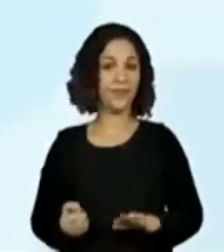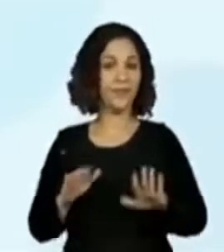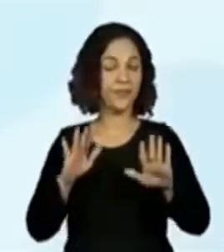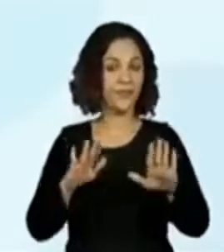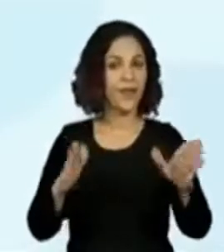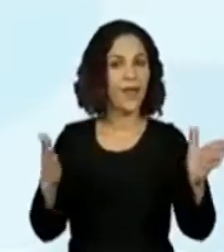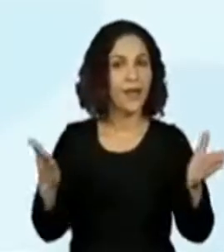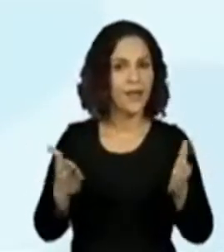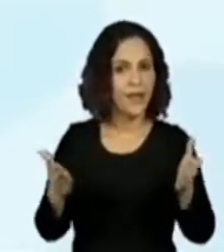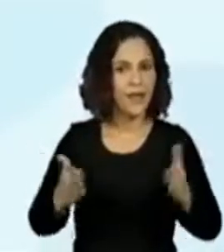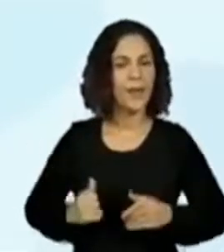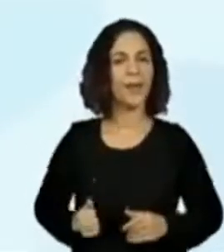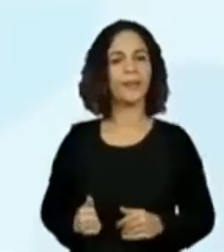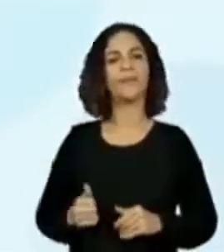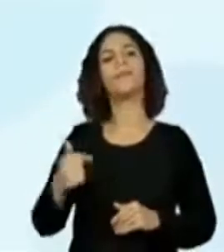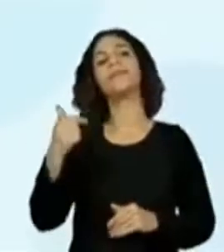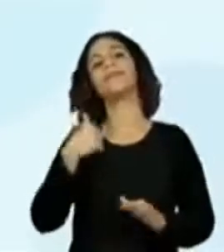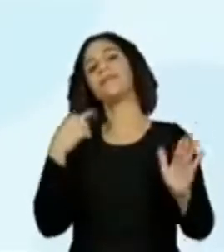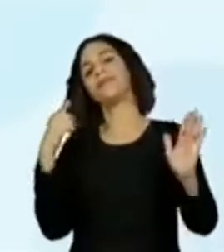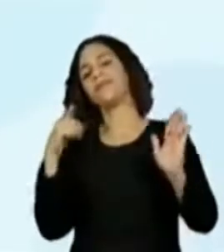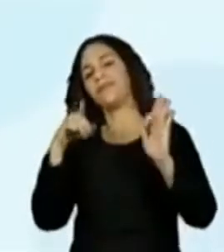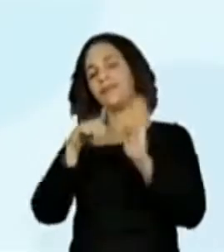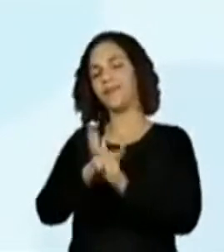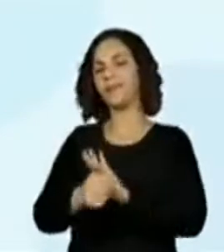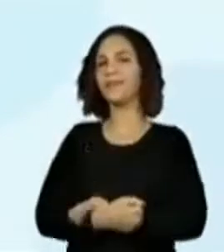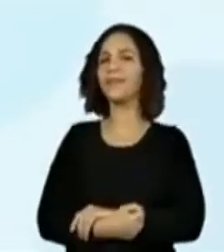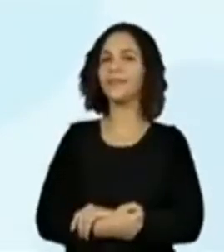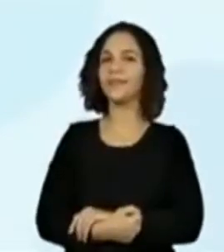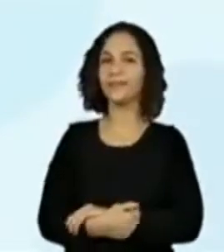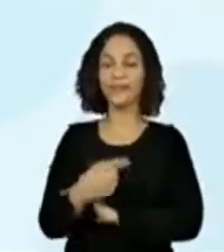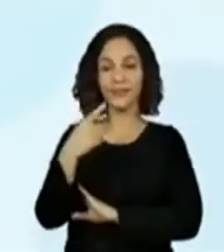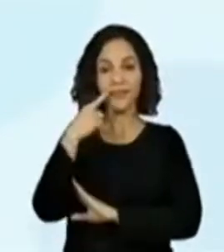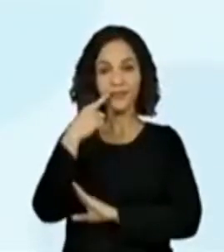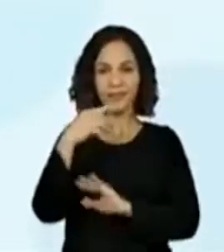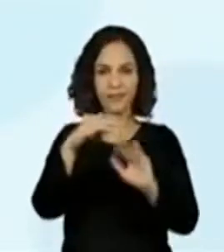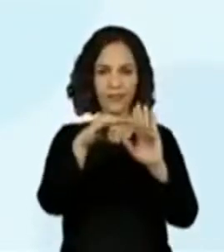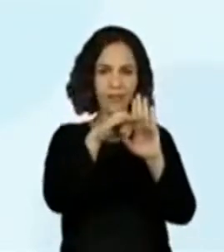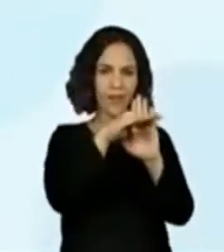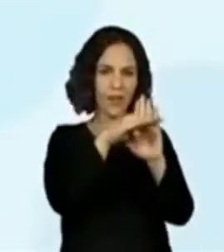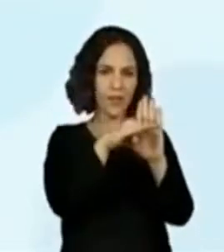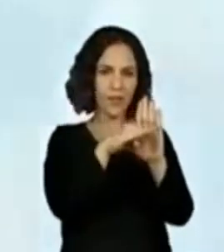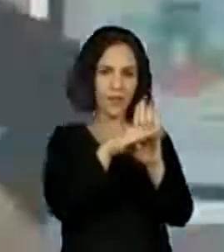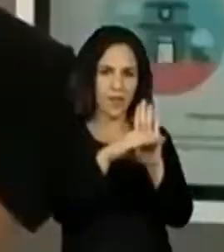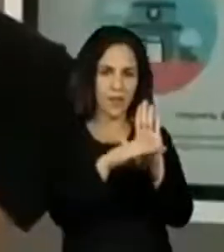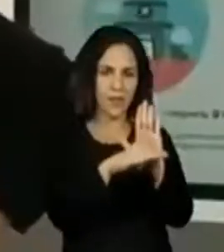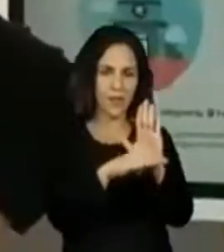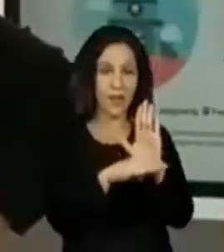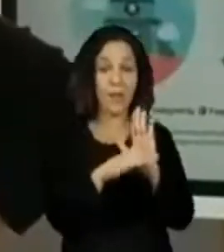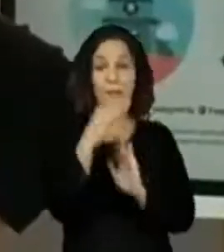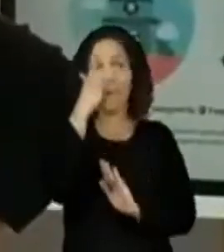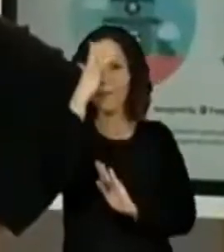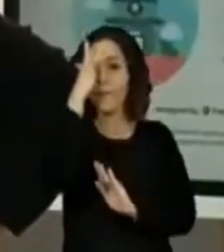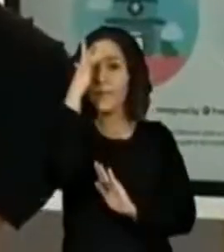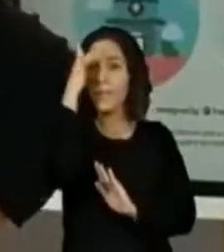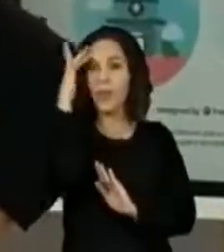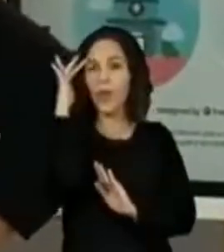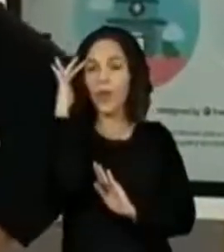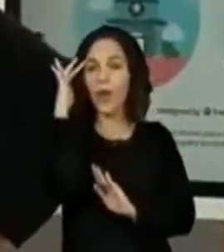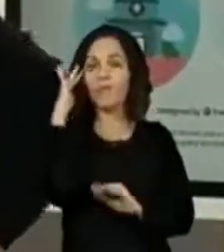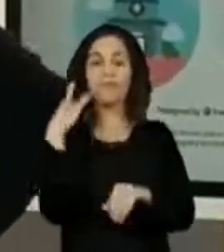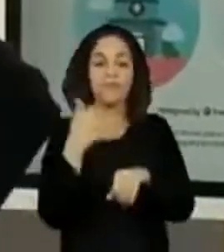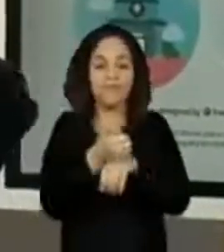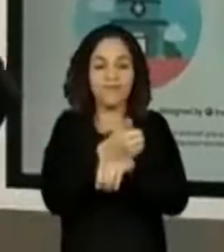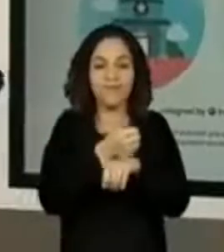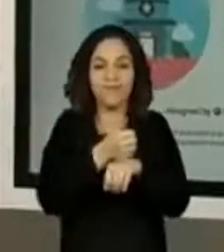Agora, a professora separou aqui uma lista de profissionais que